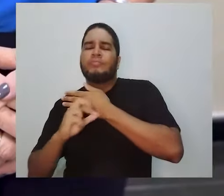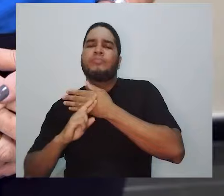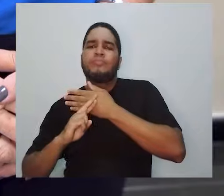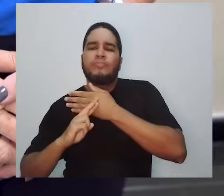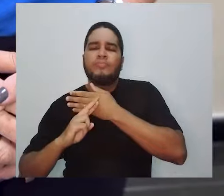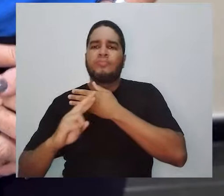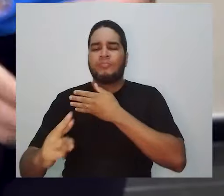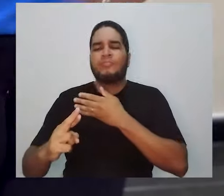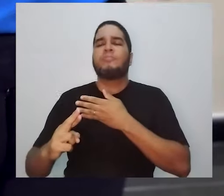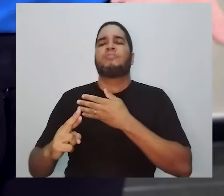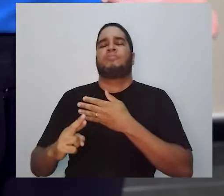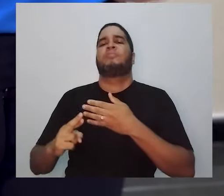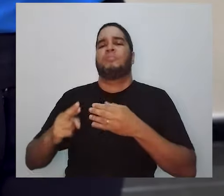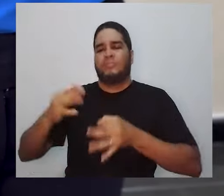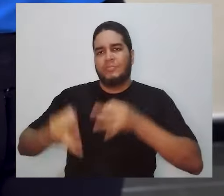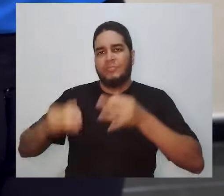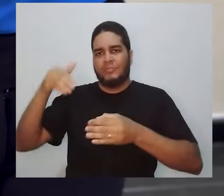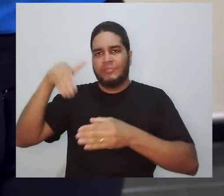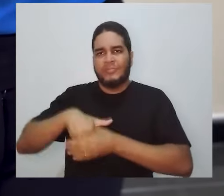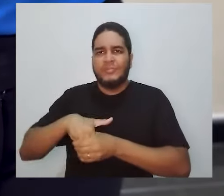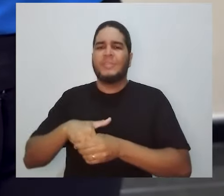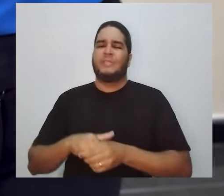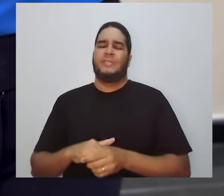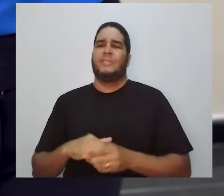Mulher de blusa azul de frente para a câmera.